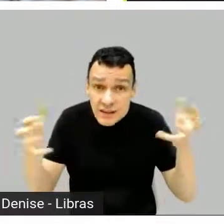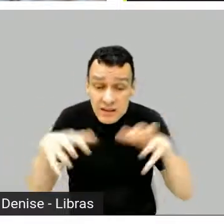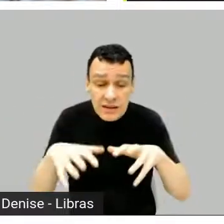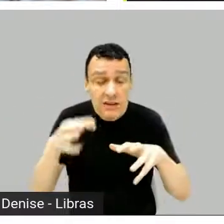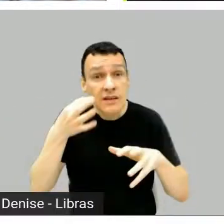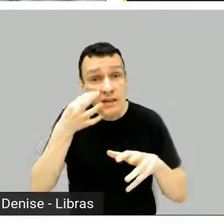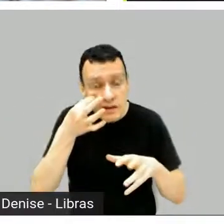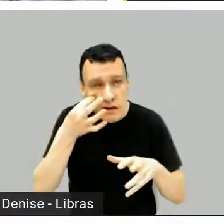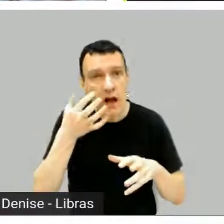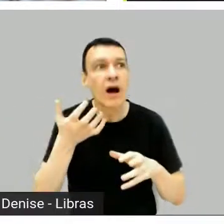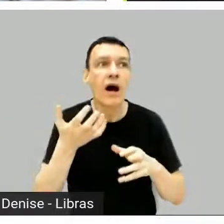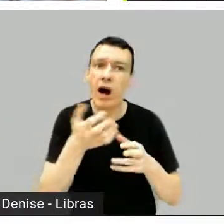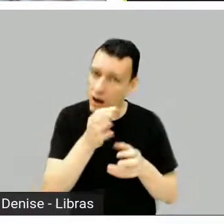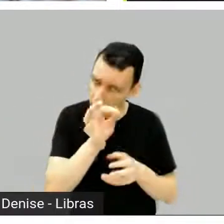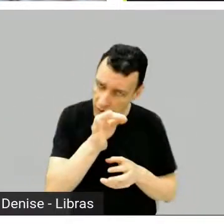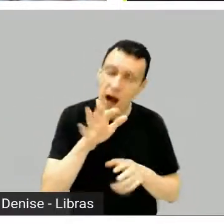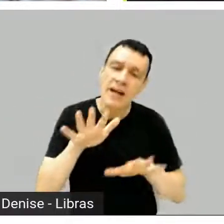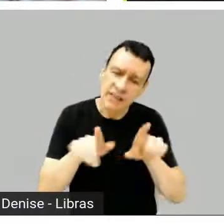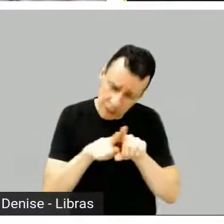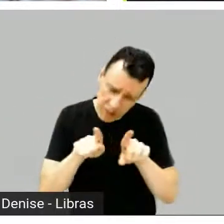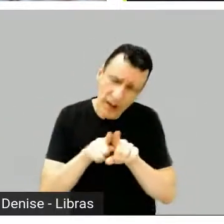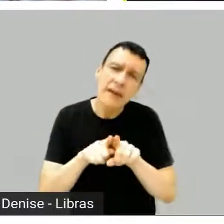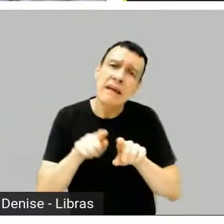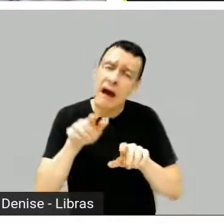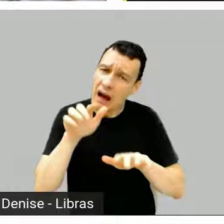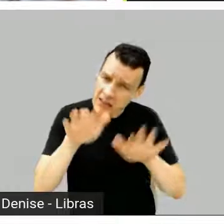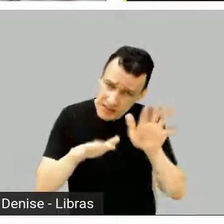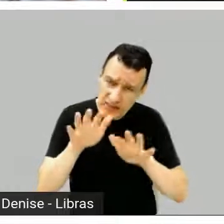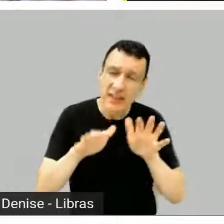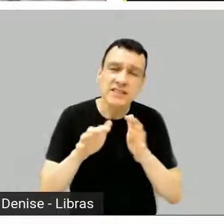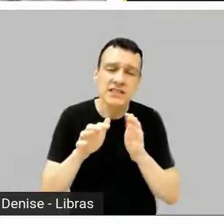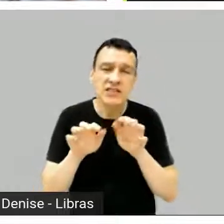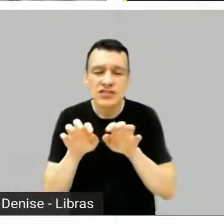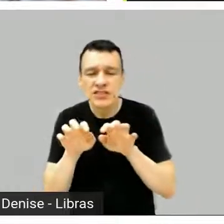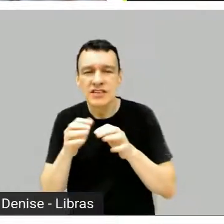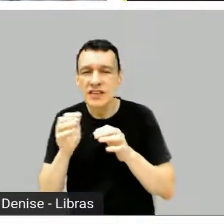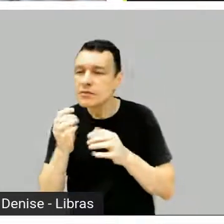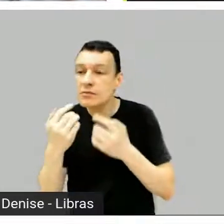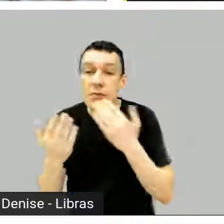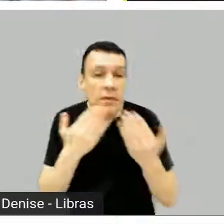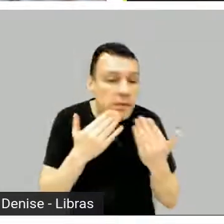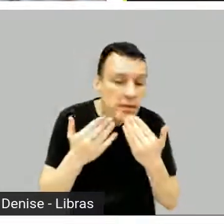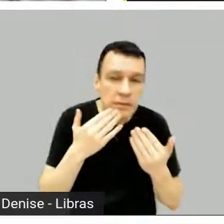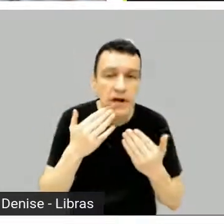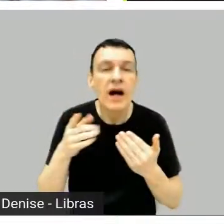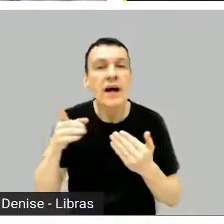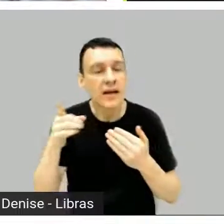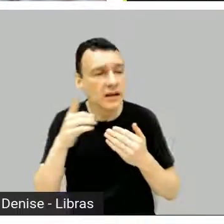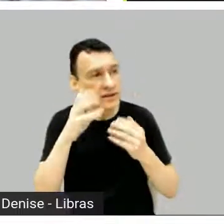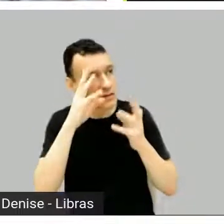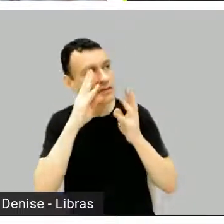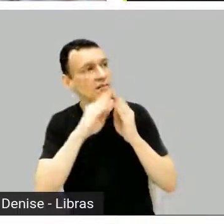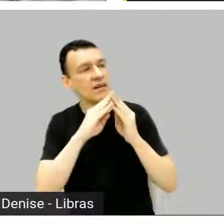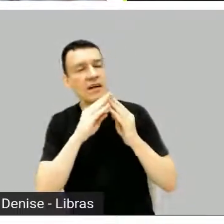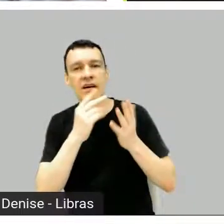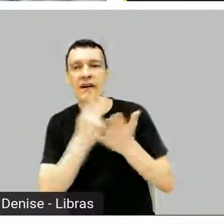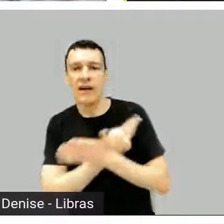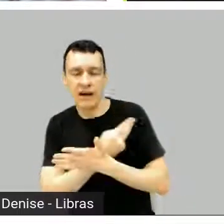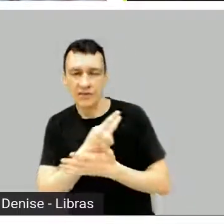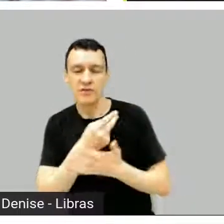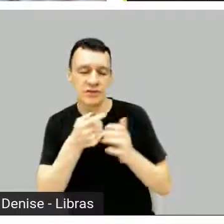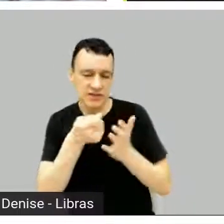motivo, é porque o meio, o próprio meio não te facilita fixar as coisas. A gente